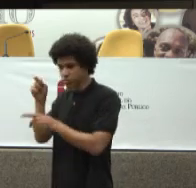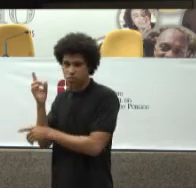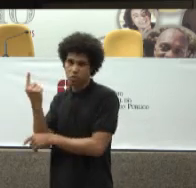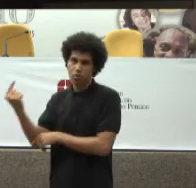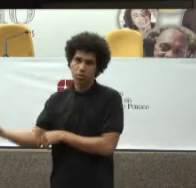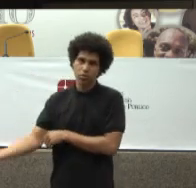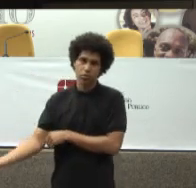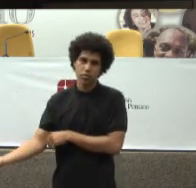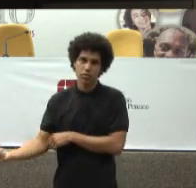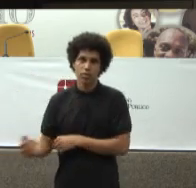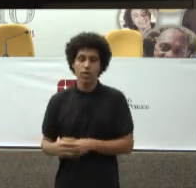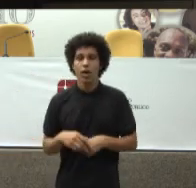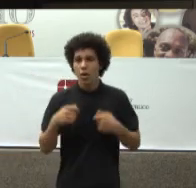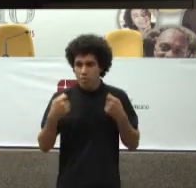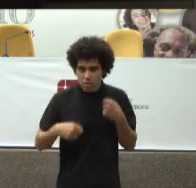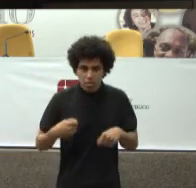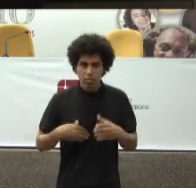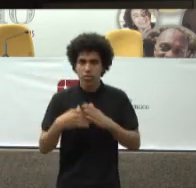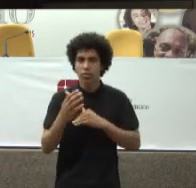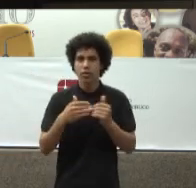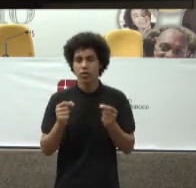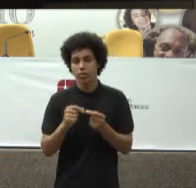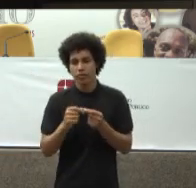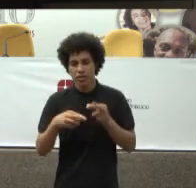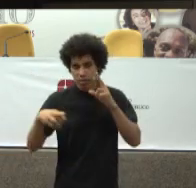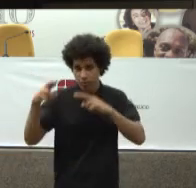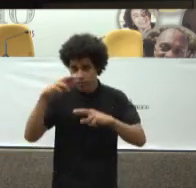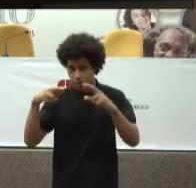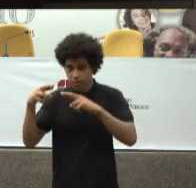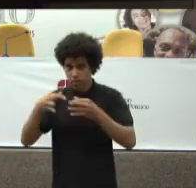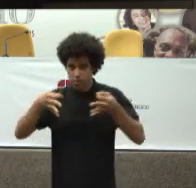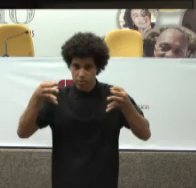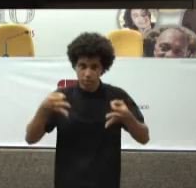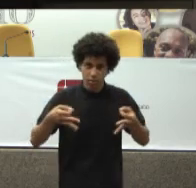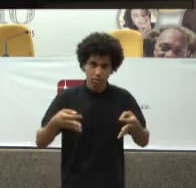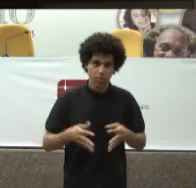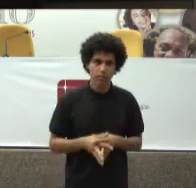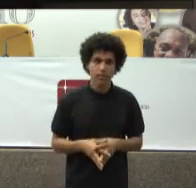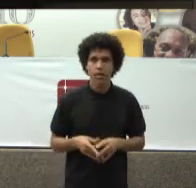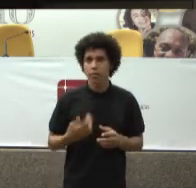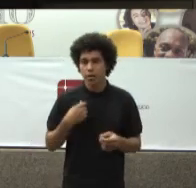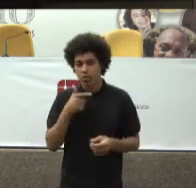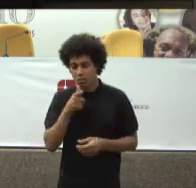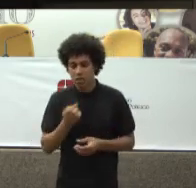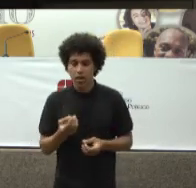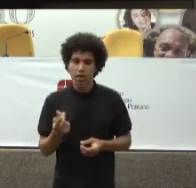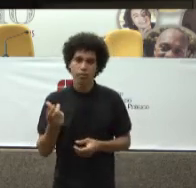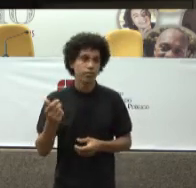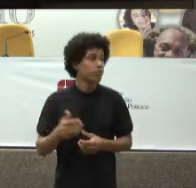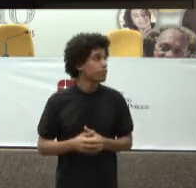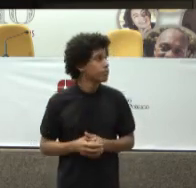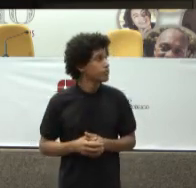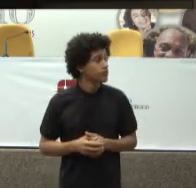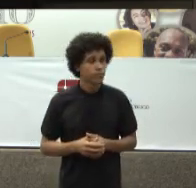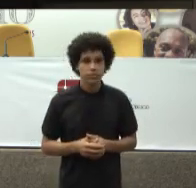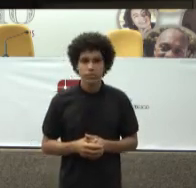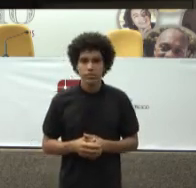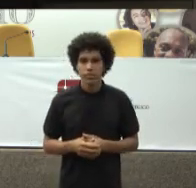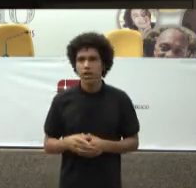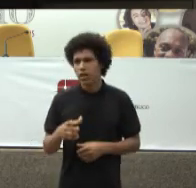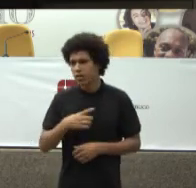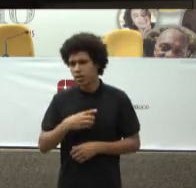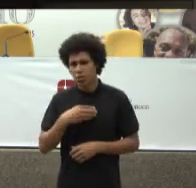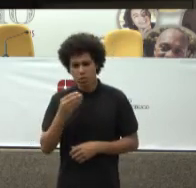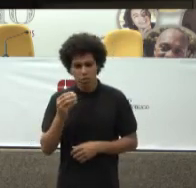farmacêutica Nós precisamos De instrumentos Para fazer essa judicialização Que certamente É estruturante Funcionar E tem muito